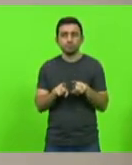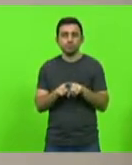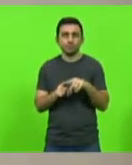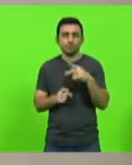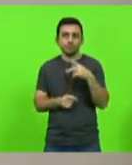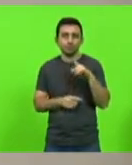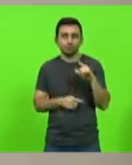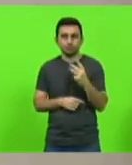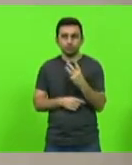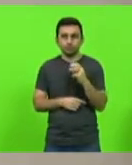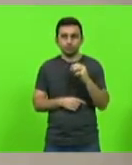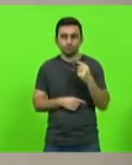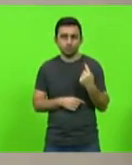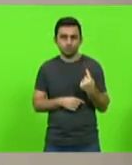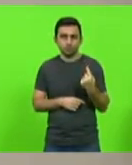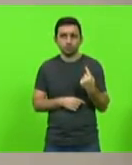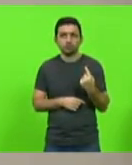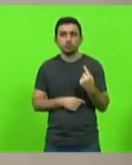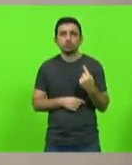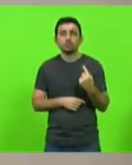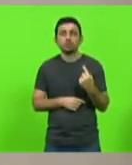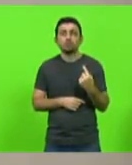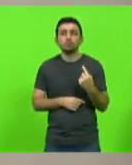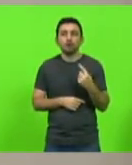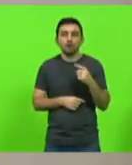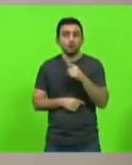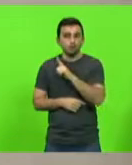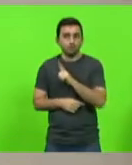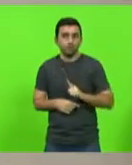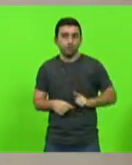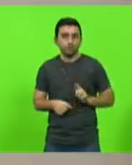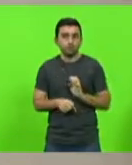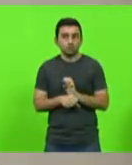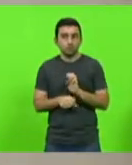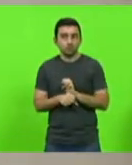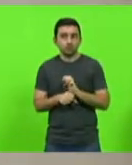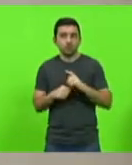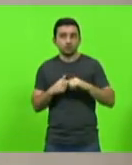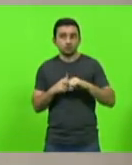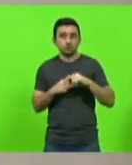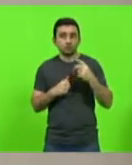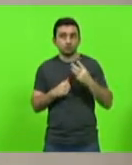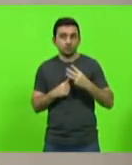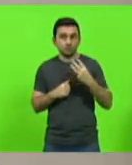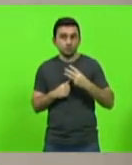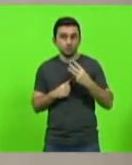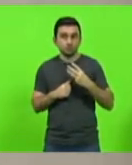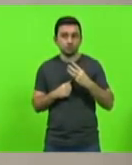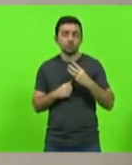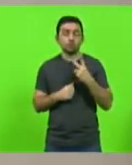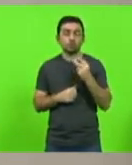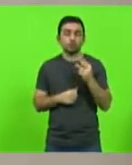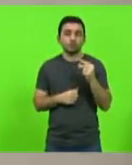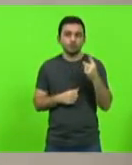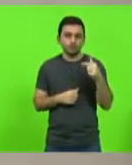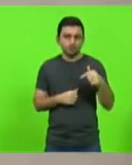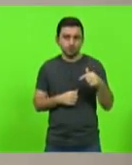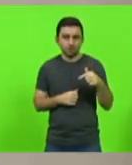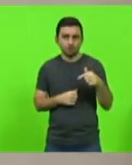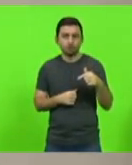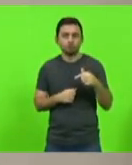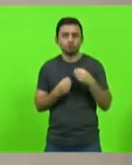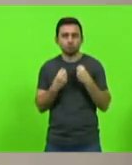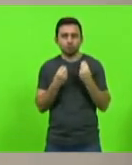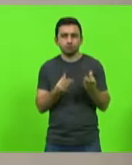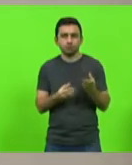.0 de 2021, autor governo do Estado, altera o artigo 3º da lei 17.434 de 2017, que autoriza a doação de imóvel no município de